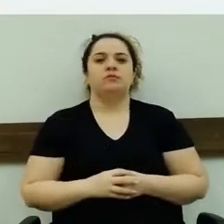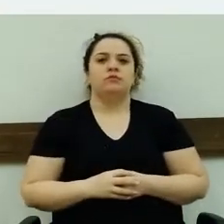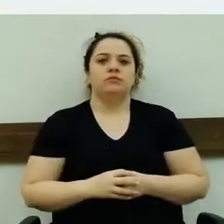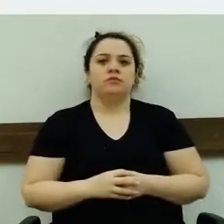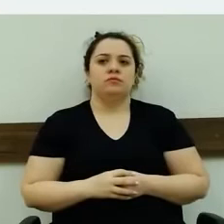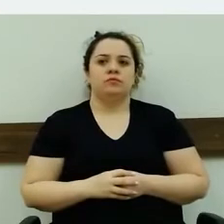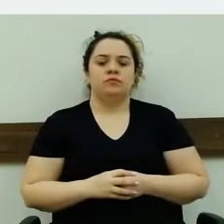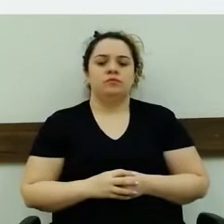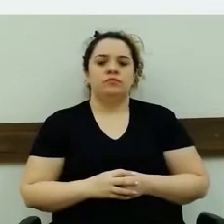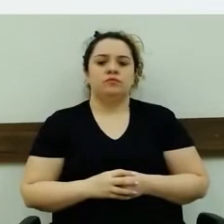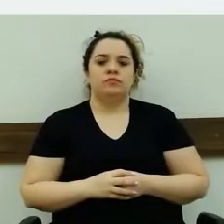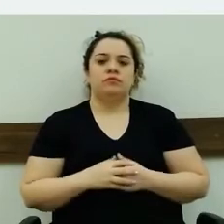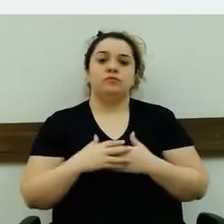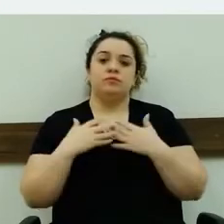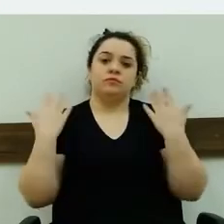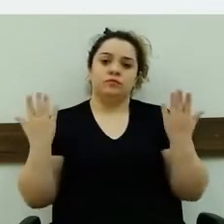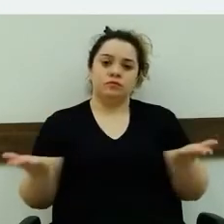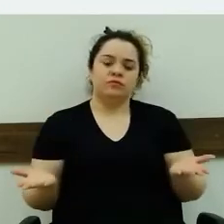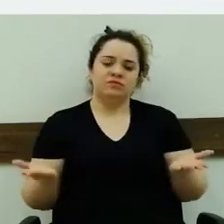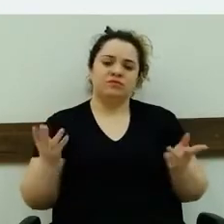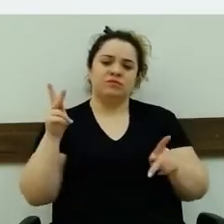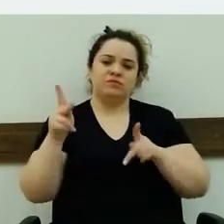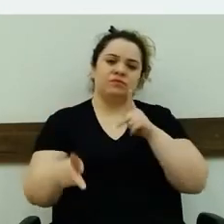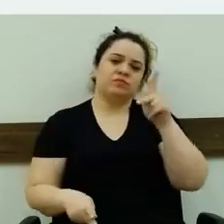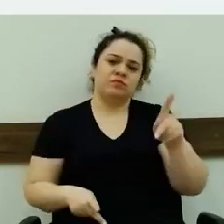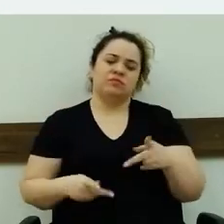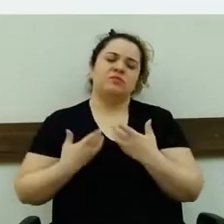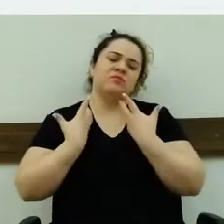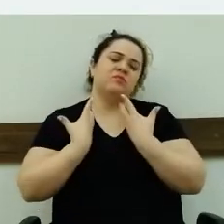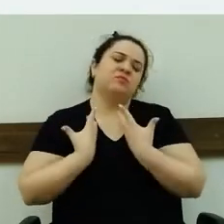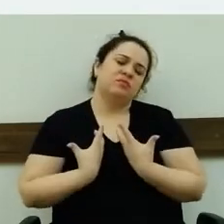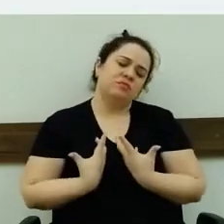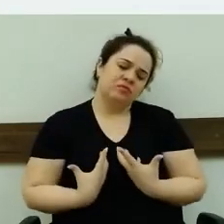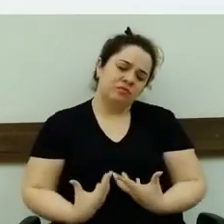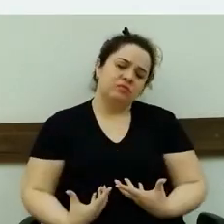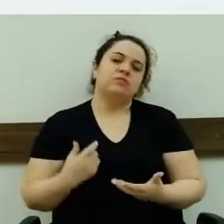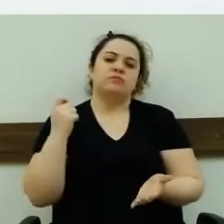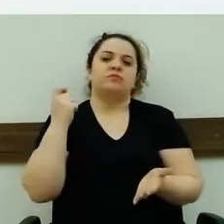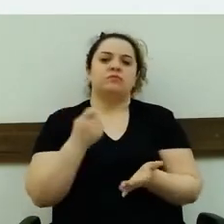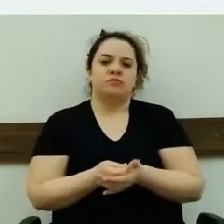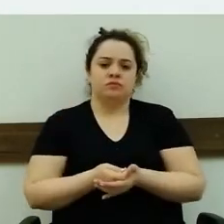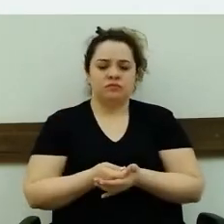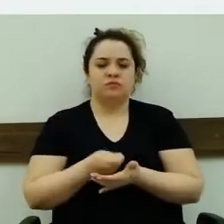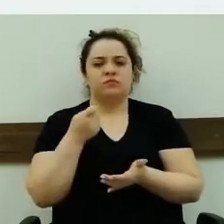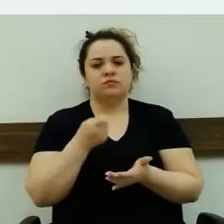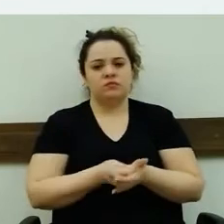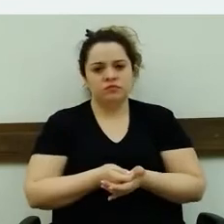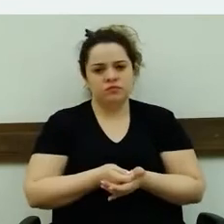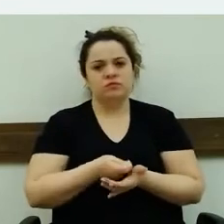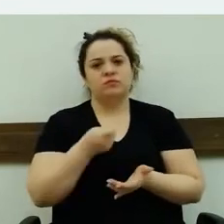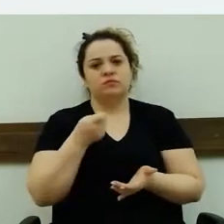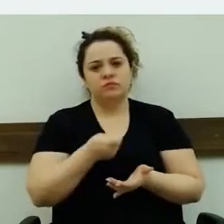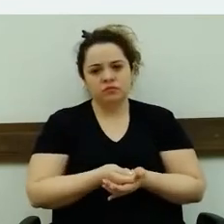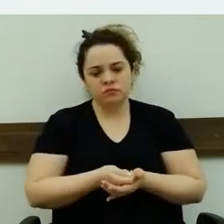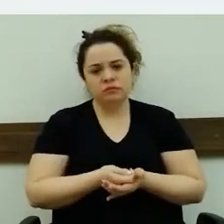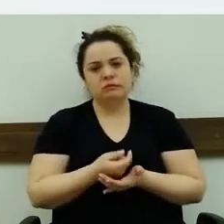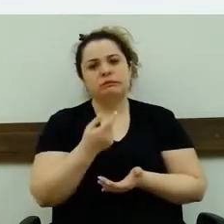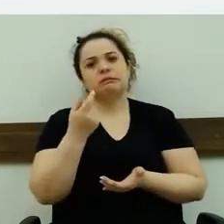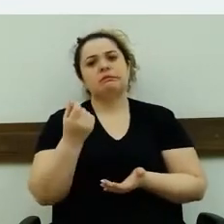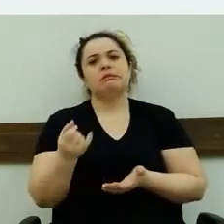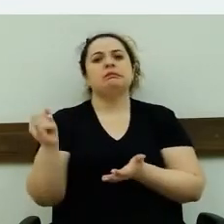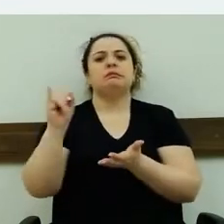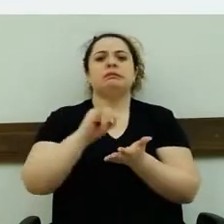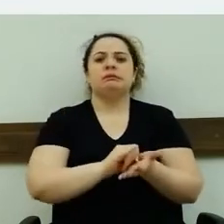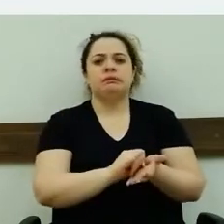Então, a nossa população está cansada de pagar, cansada de tanto tributo, tanto